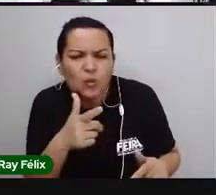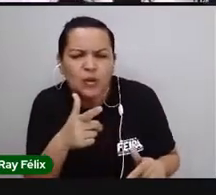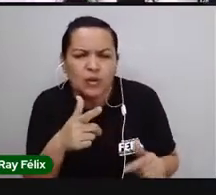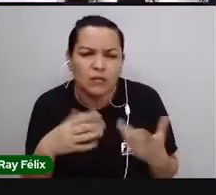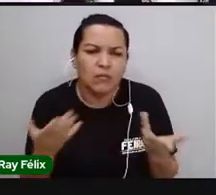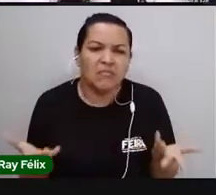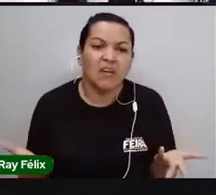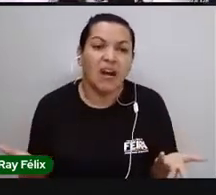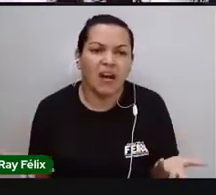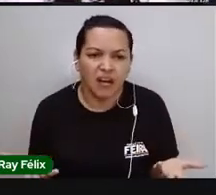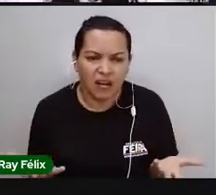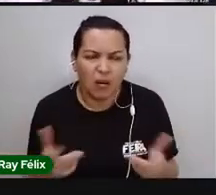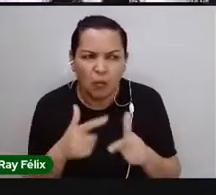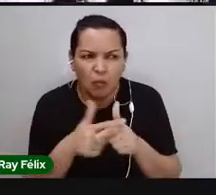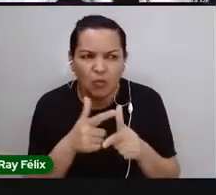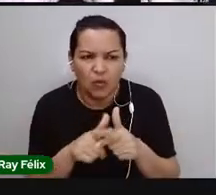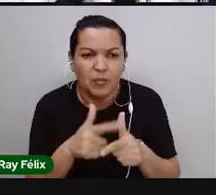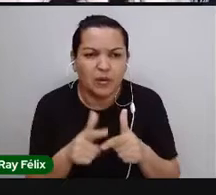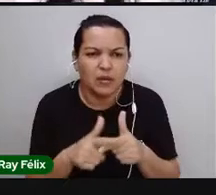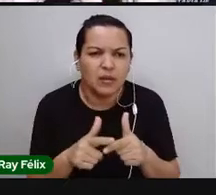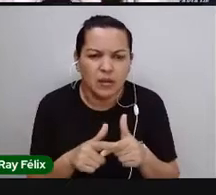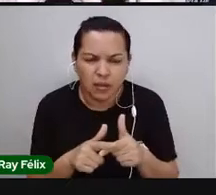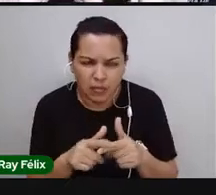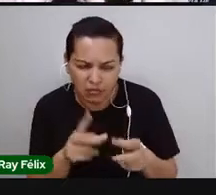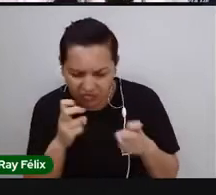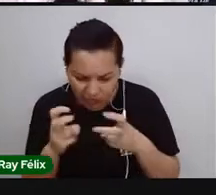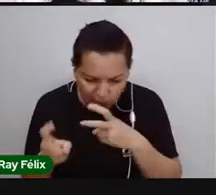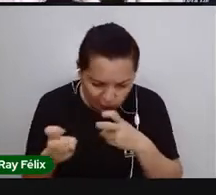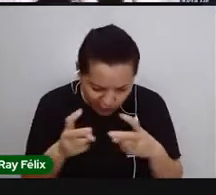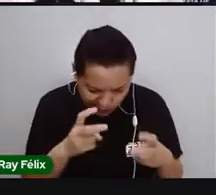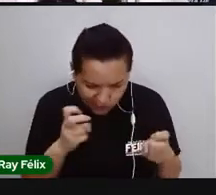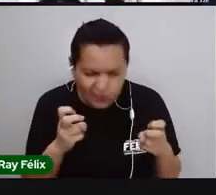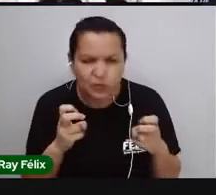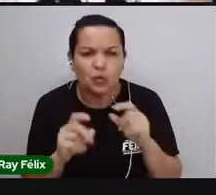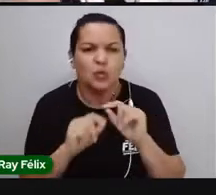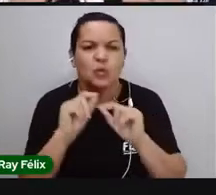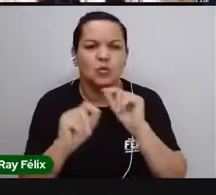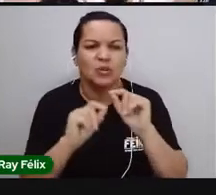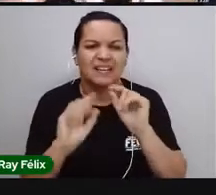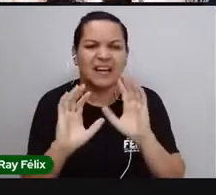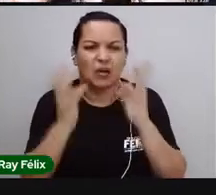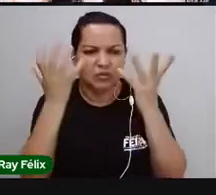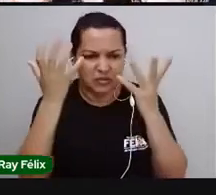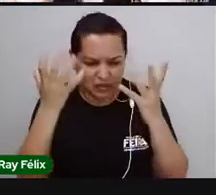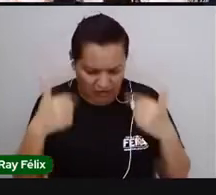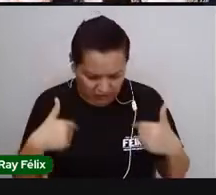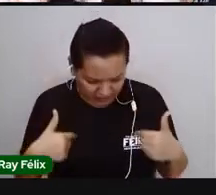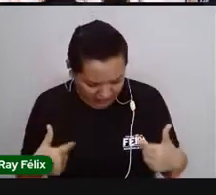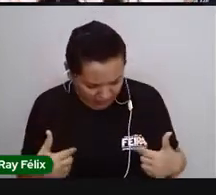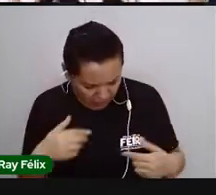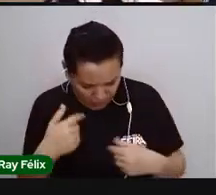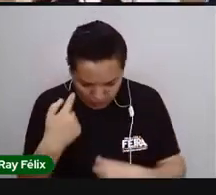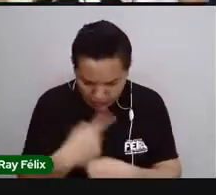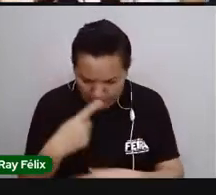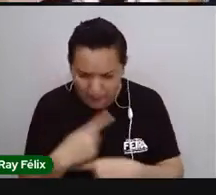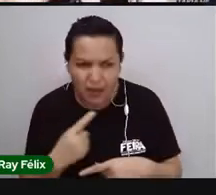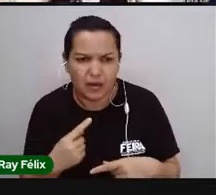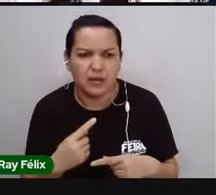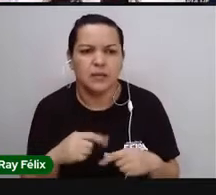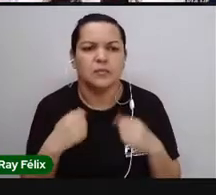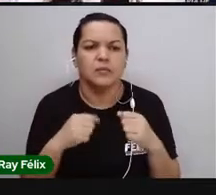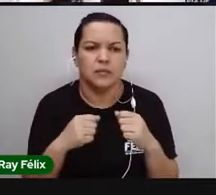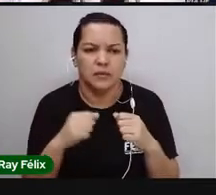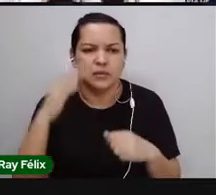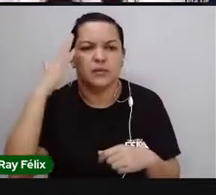com alguma complicação? Será que eu posso identificar o que que tá acontecendo comigo? Então, pra isso, a gente precisa